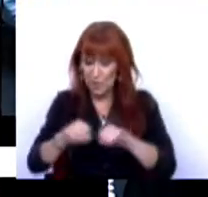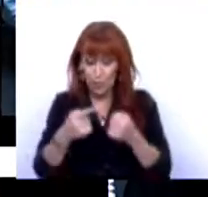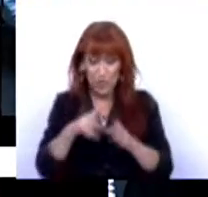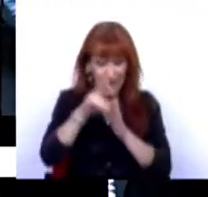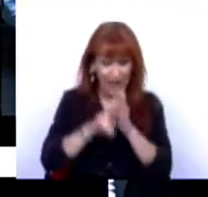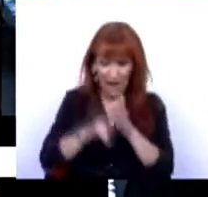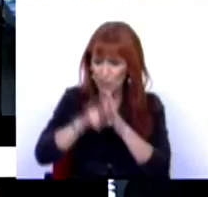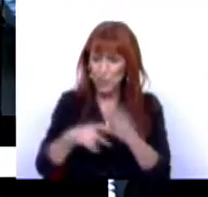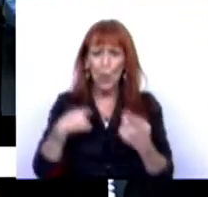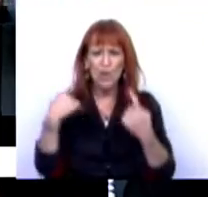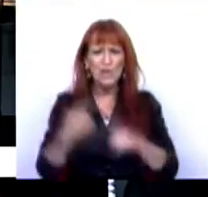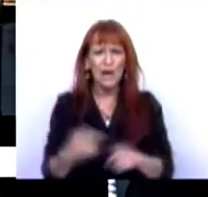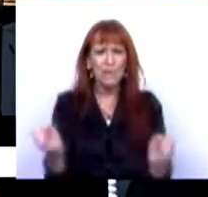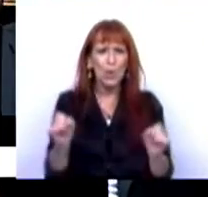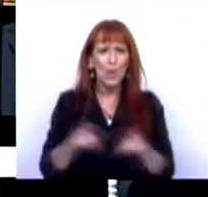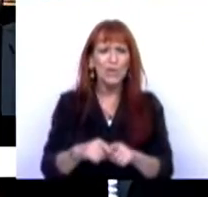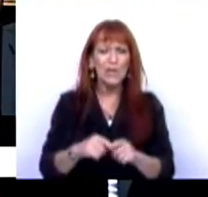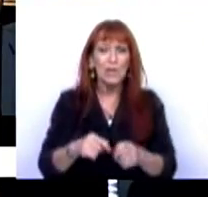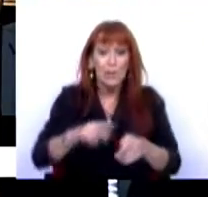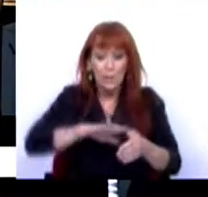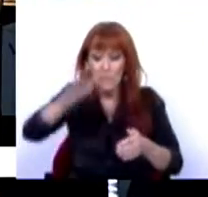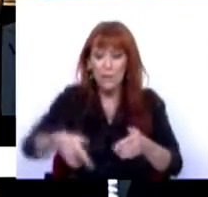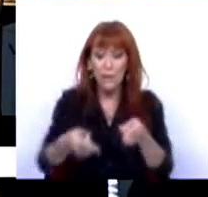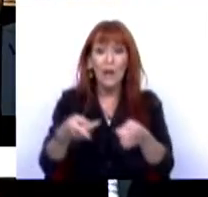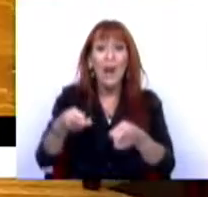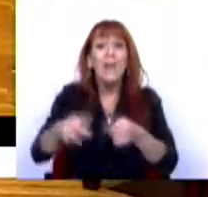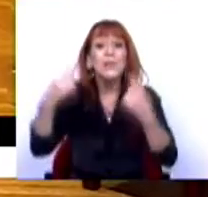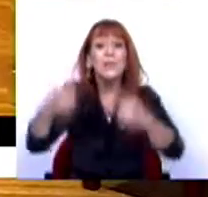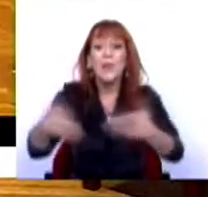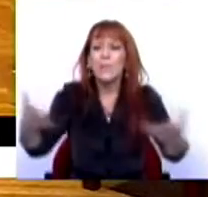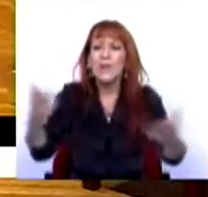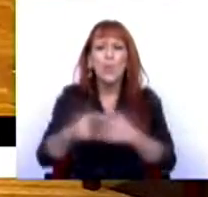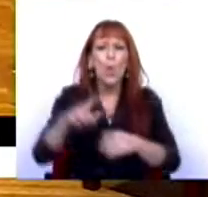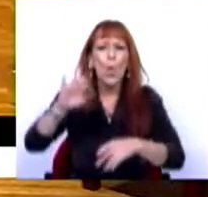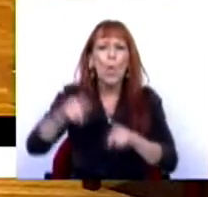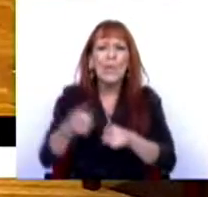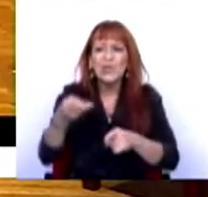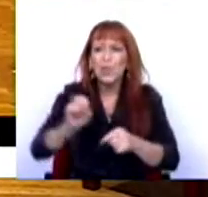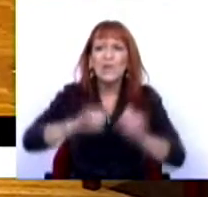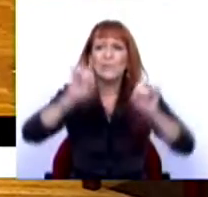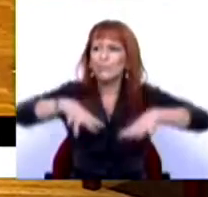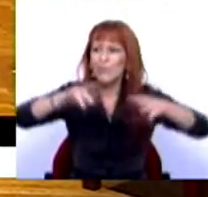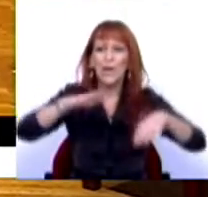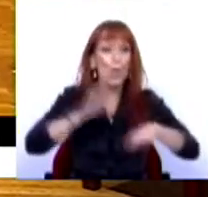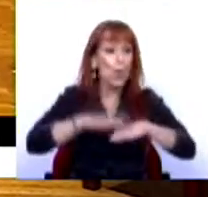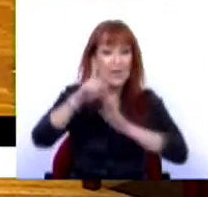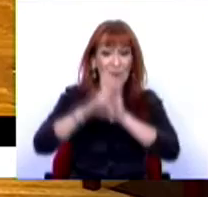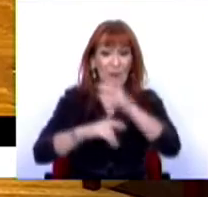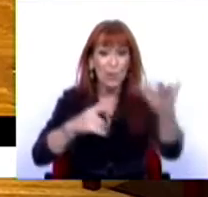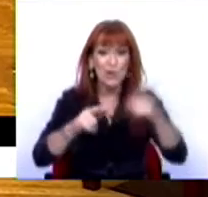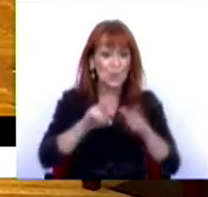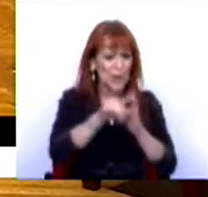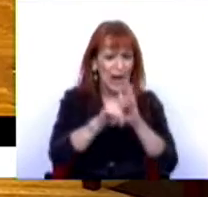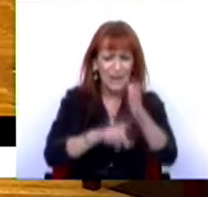regras, nós hoje ainda não tínhamos a terros sanitários, tínhamos lixeiras. Éramos o país das lixeiras, com estas regras, que este